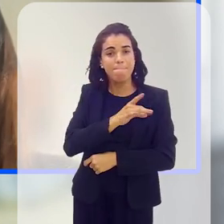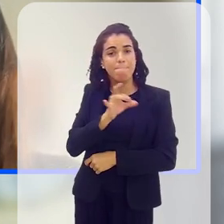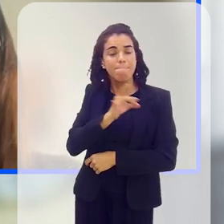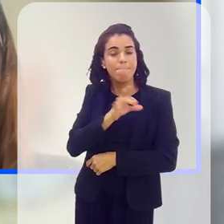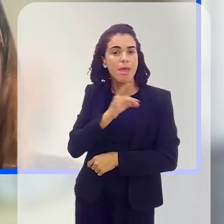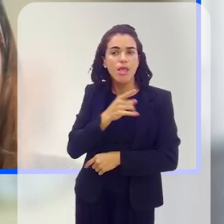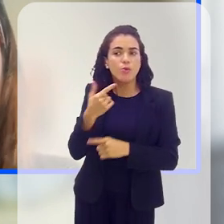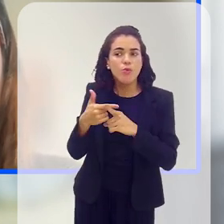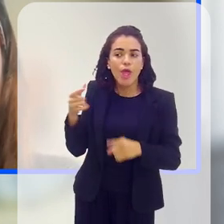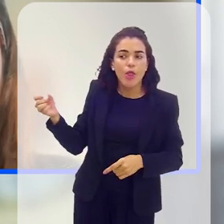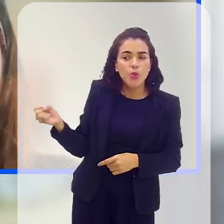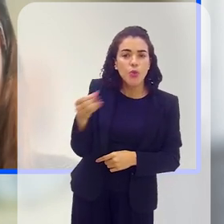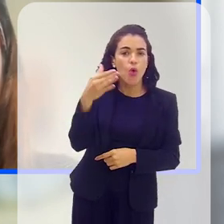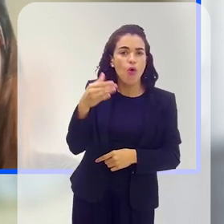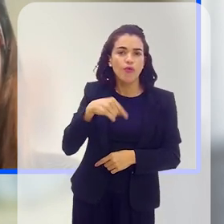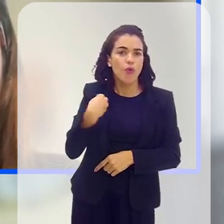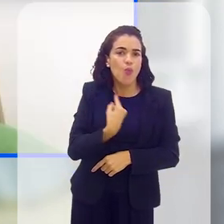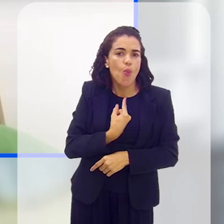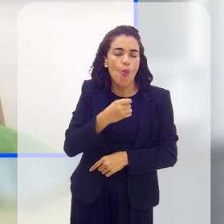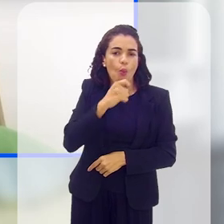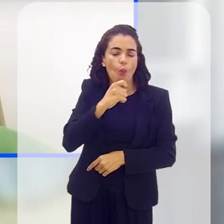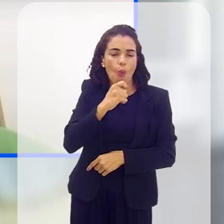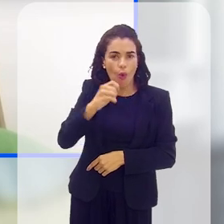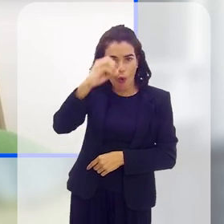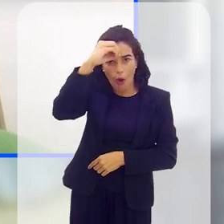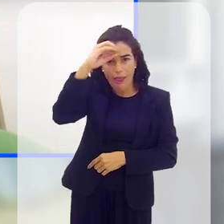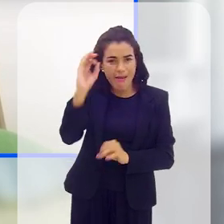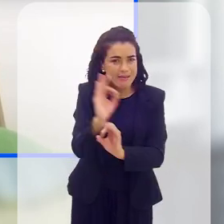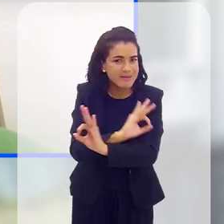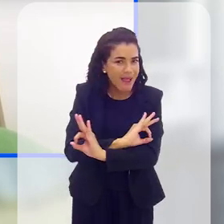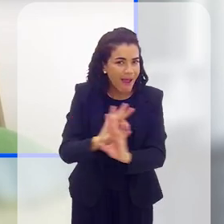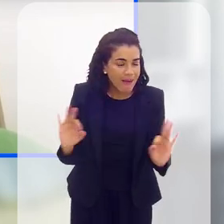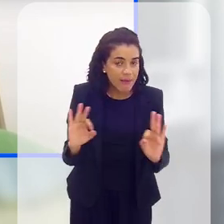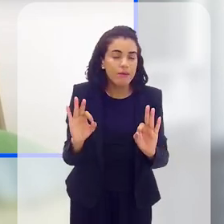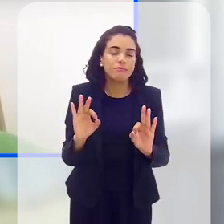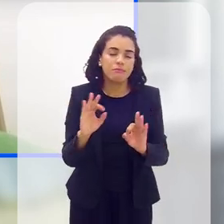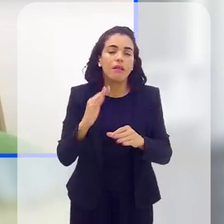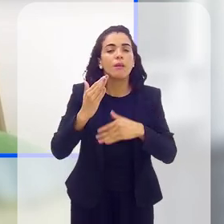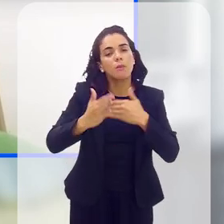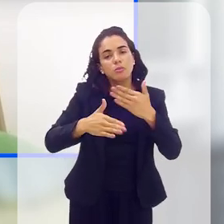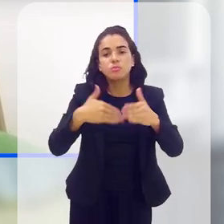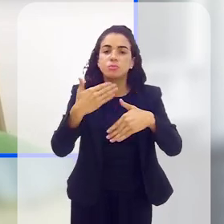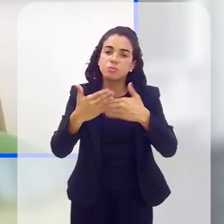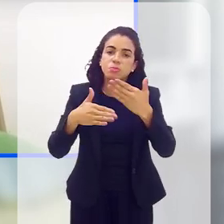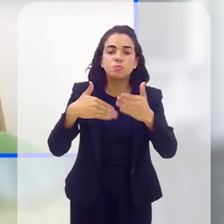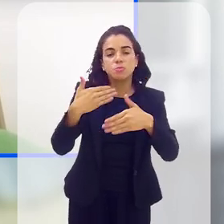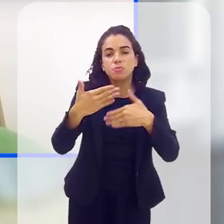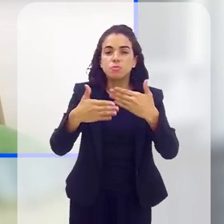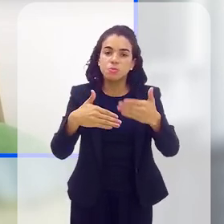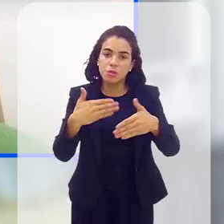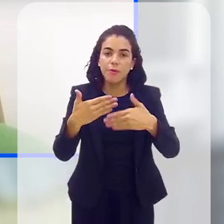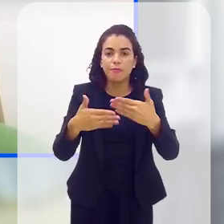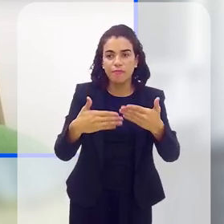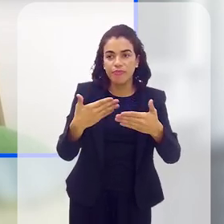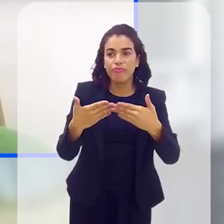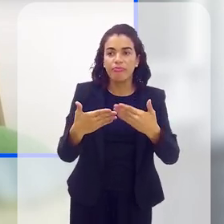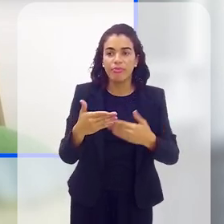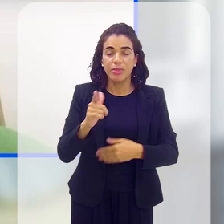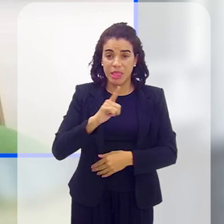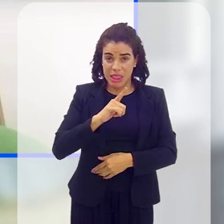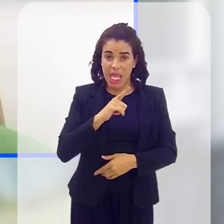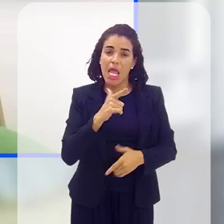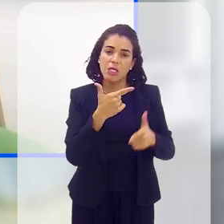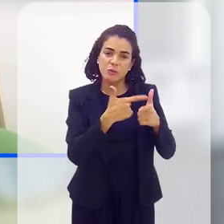novo, medo do desconhecido, né? Que a gente não tinha esse conhecimento. E depois, graças a Deus, a gente foi vendo, assim, que tem as